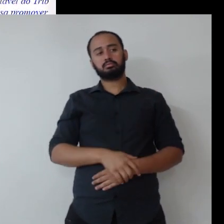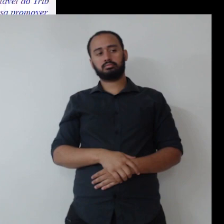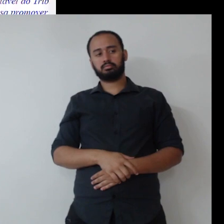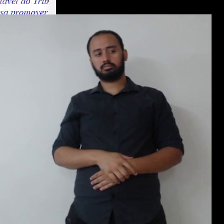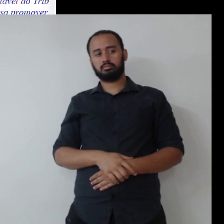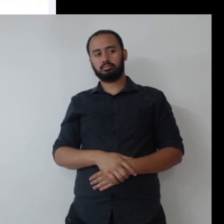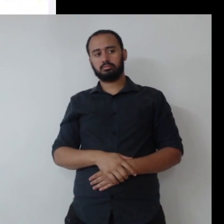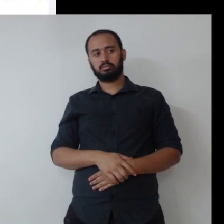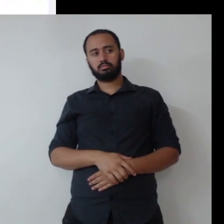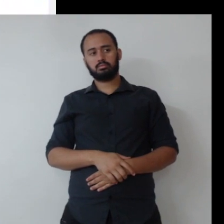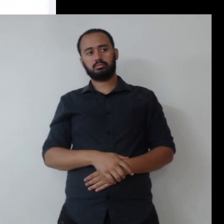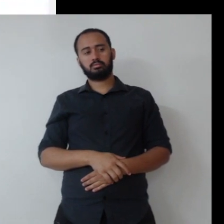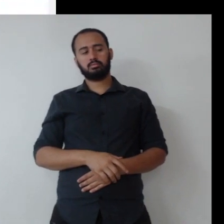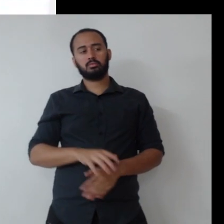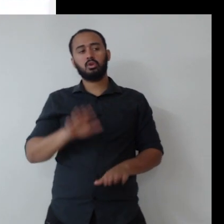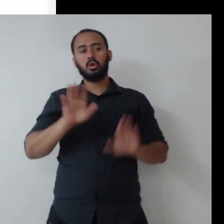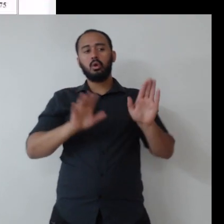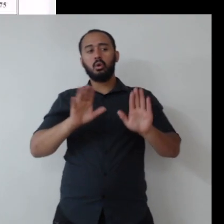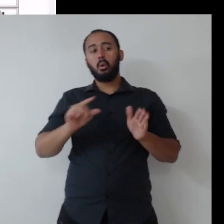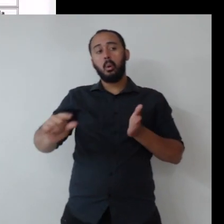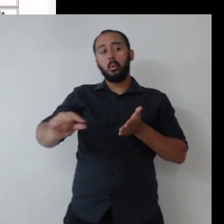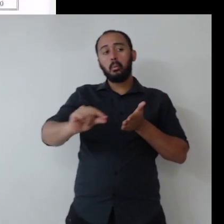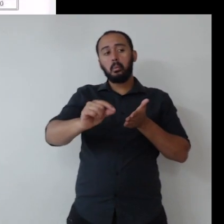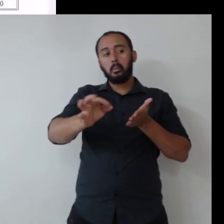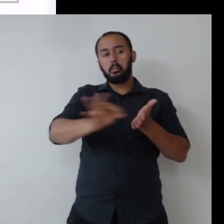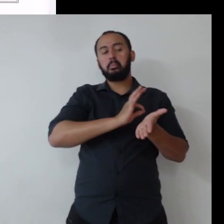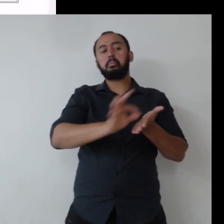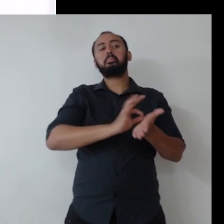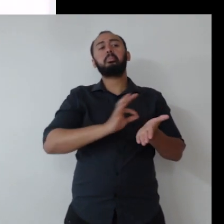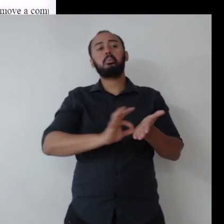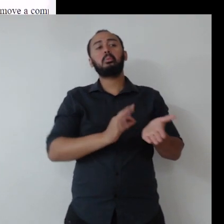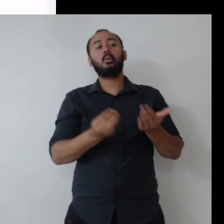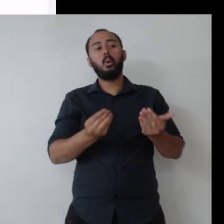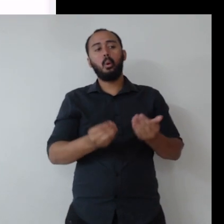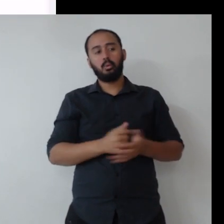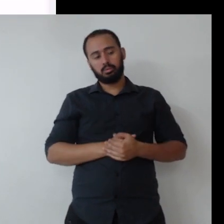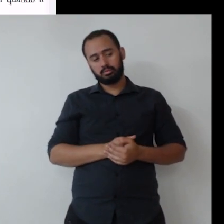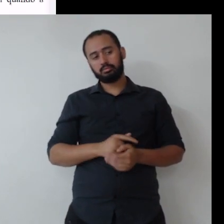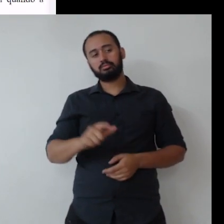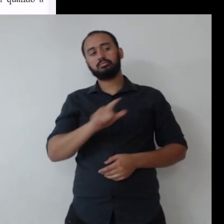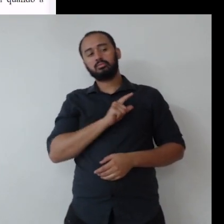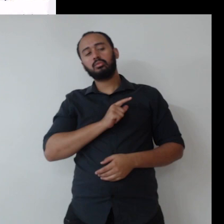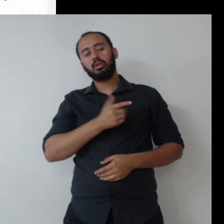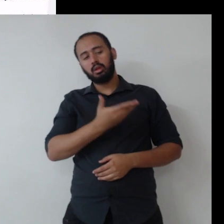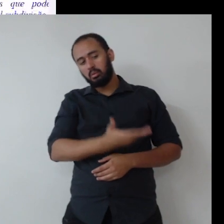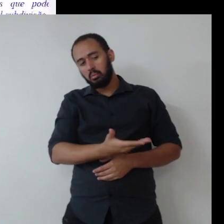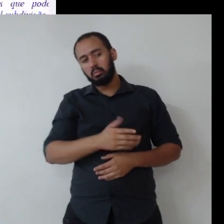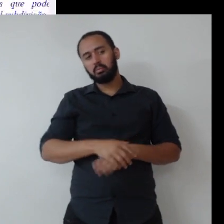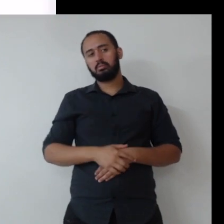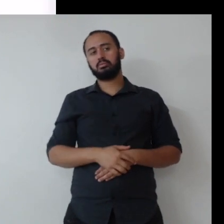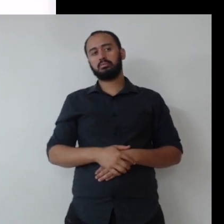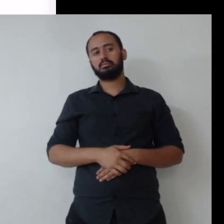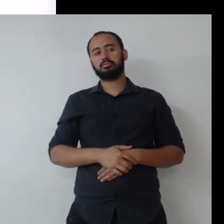como preencher também, né? A gente também tem aqui